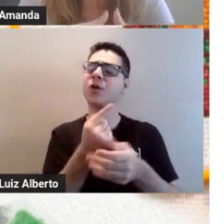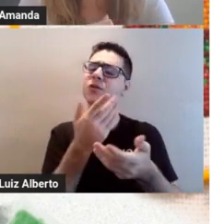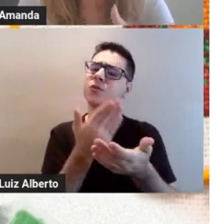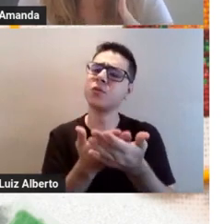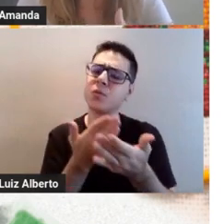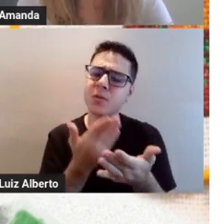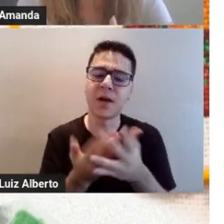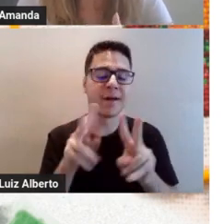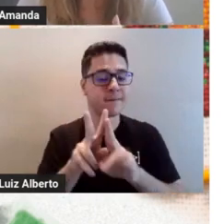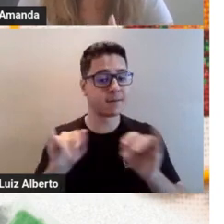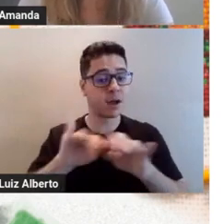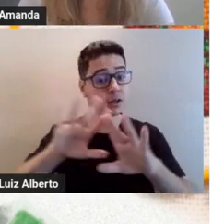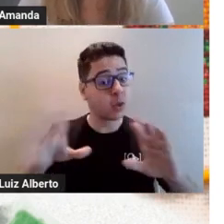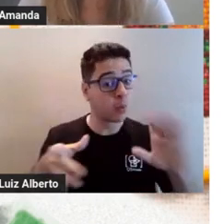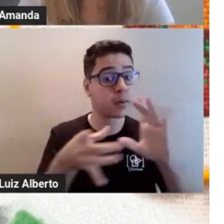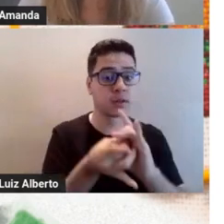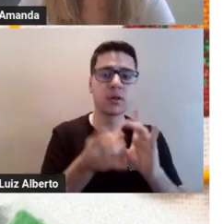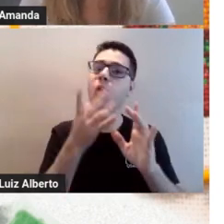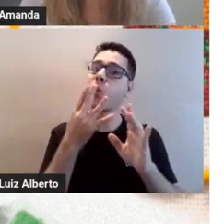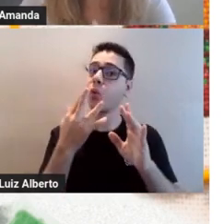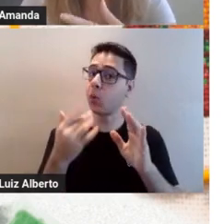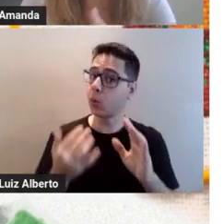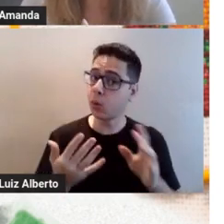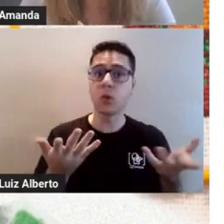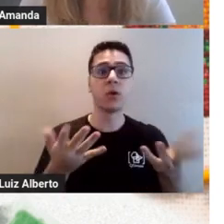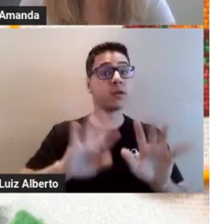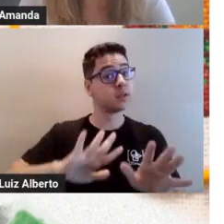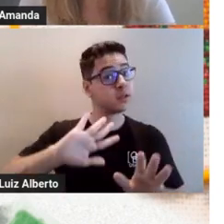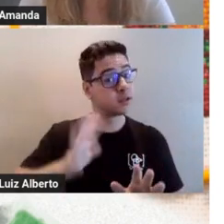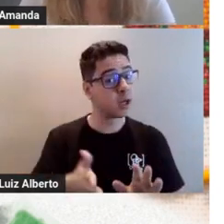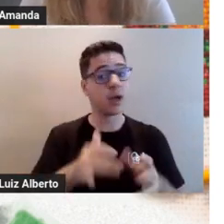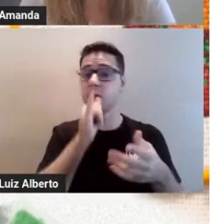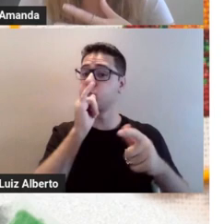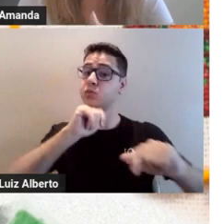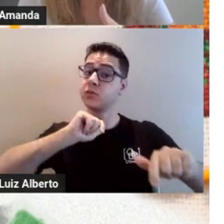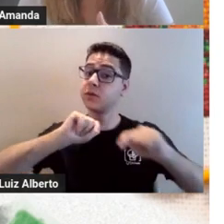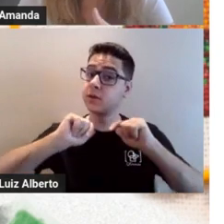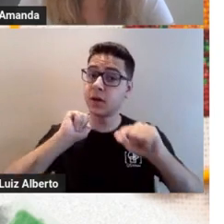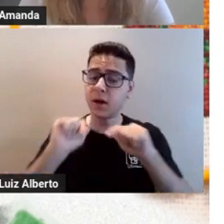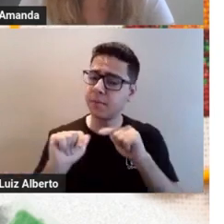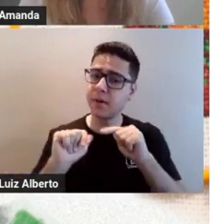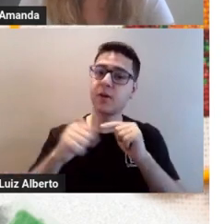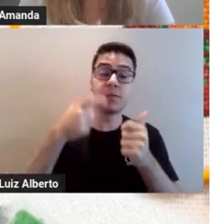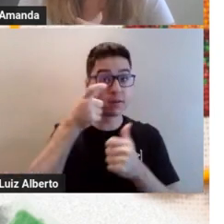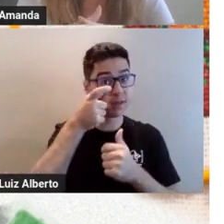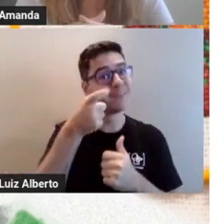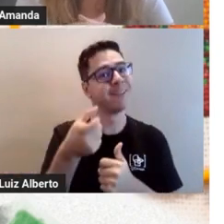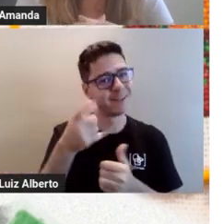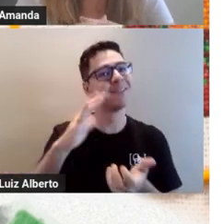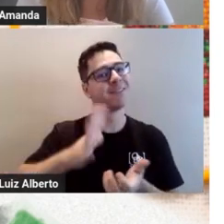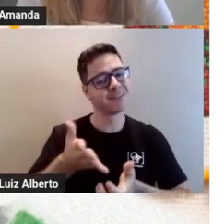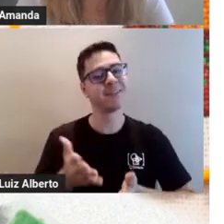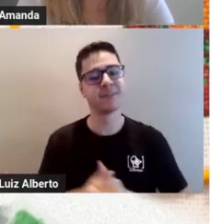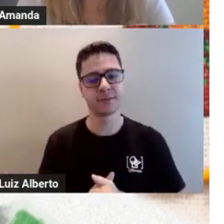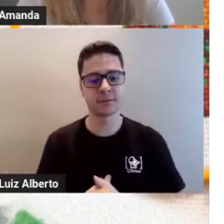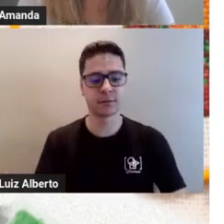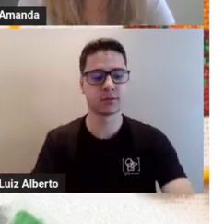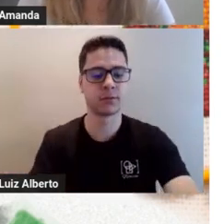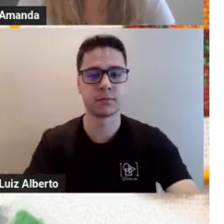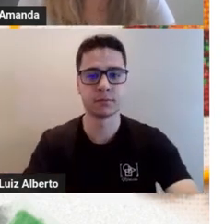essas combinações entre as cores para poder ter um trabalho mais interessante. E